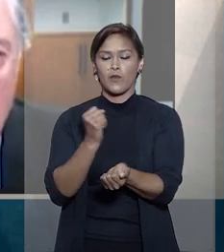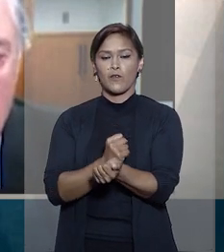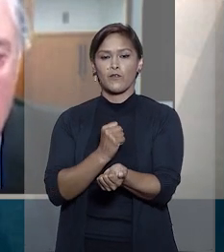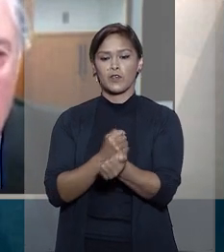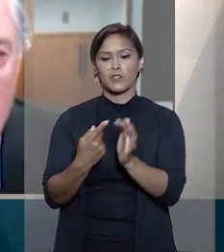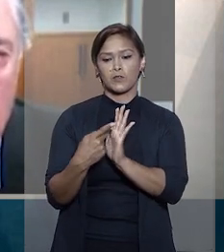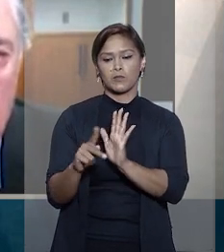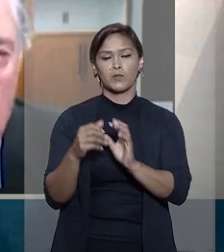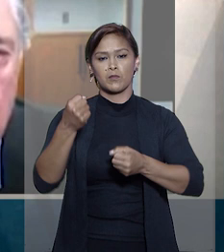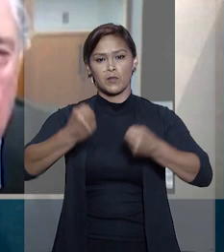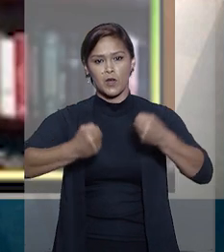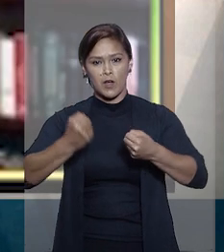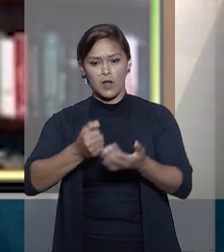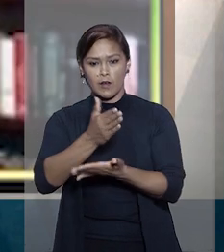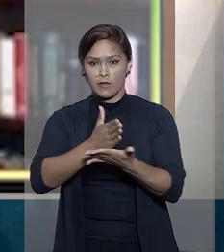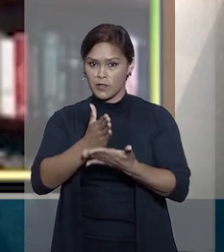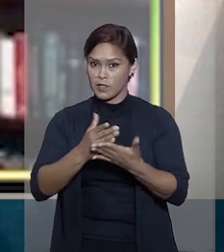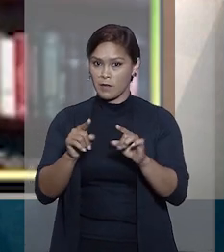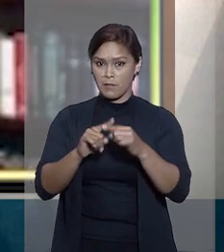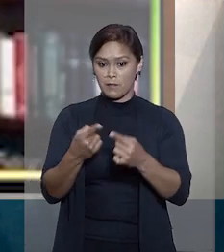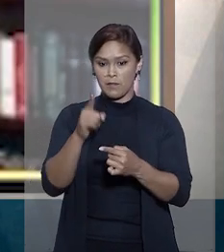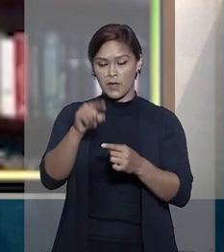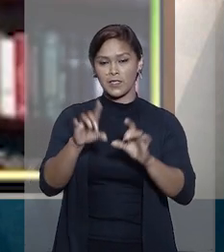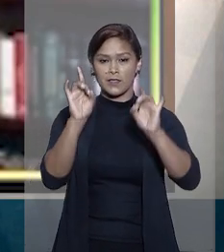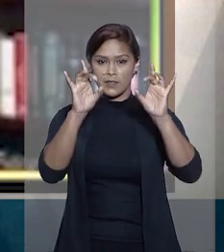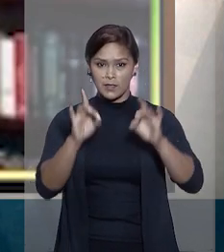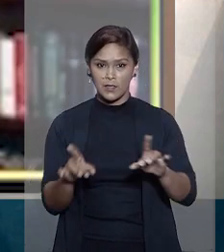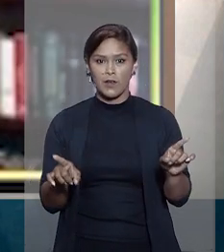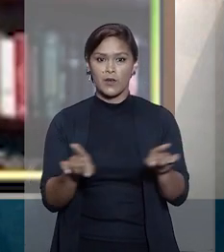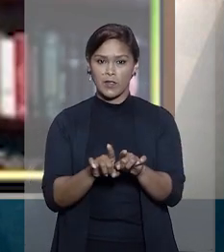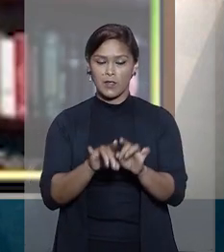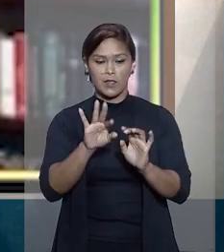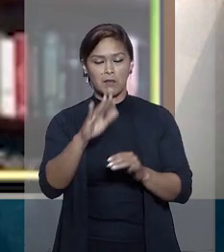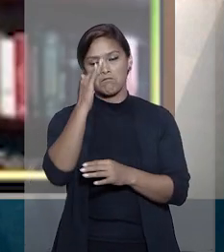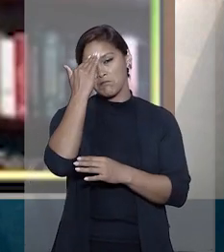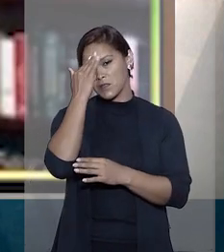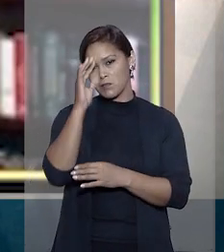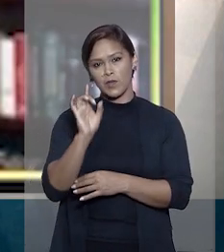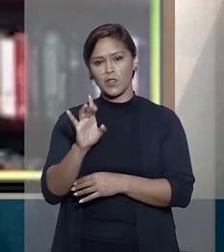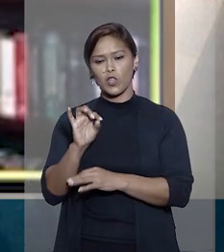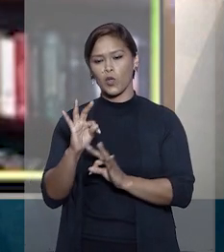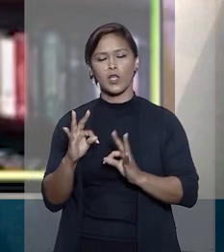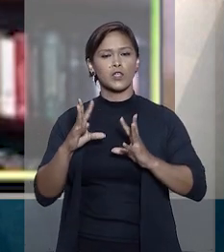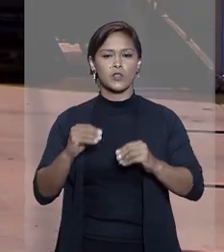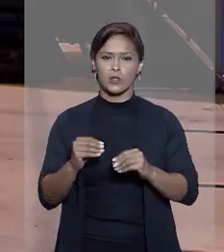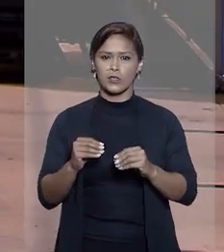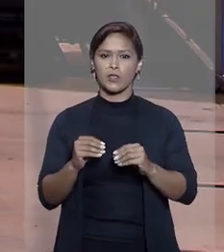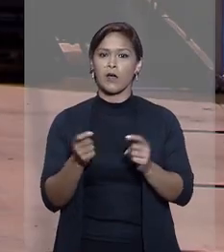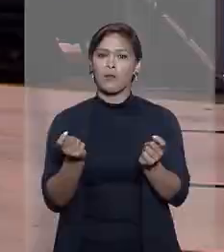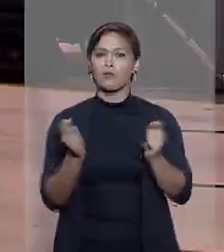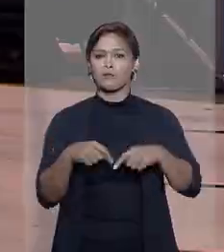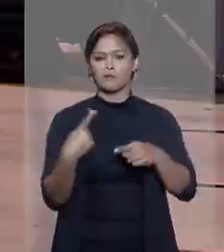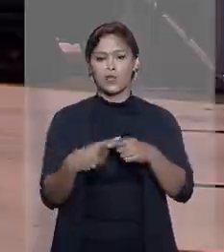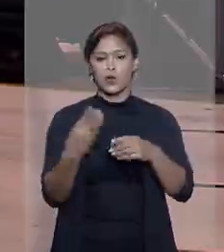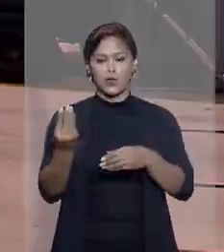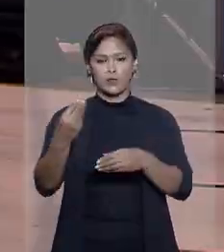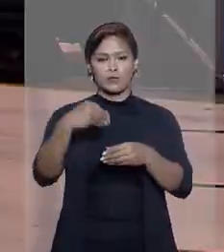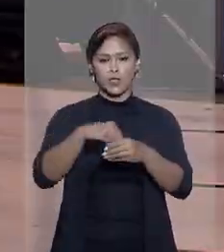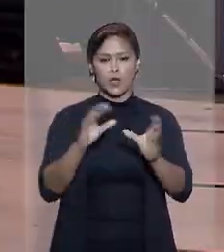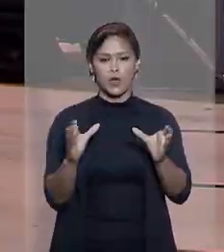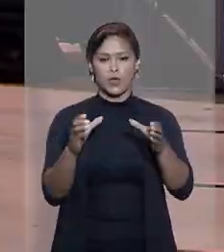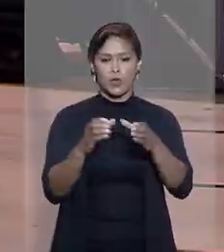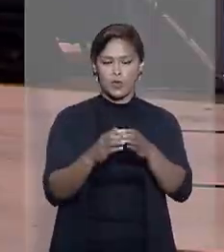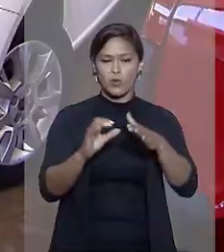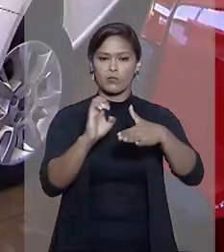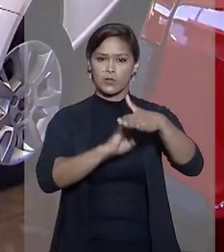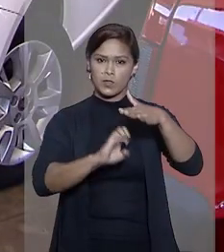vício do veículo financiado. Entretanto, ele destacou que esse entendimento não é absoluto, pois quando integra o grupo